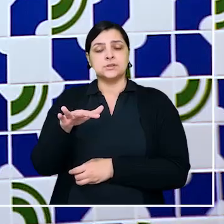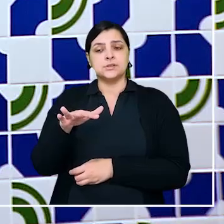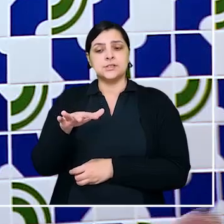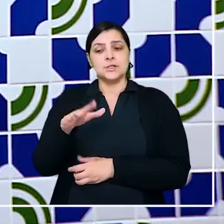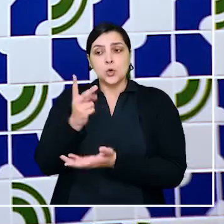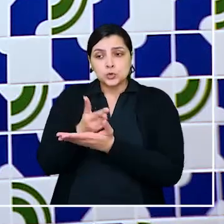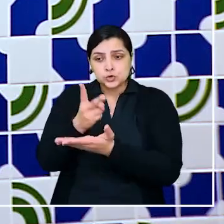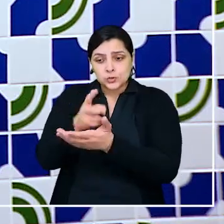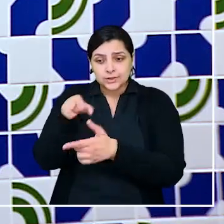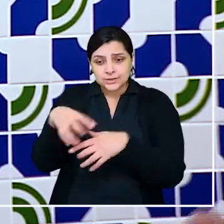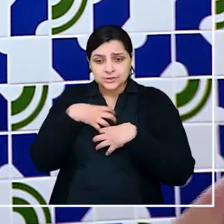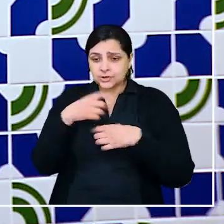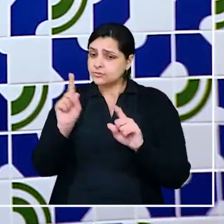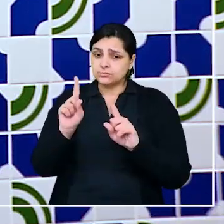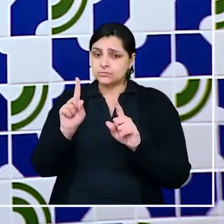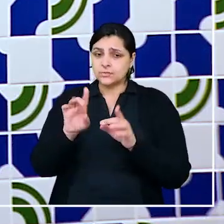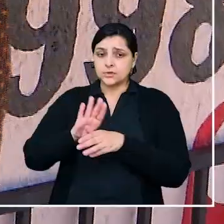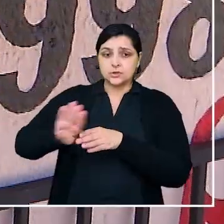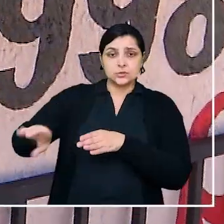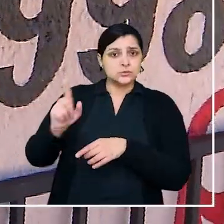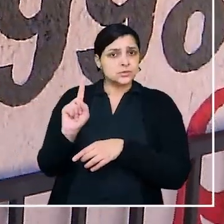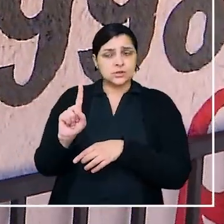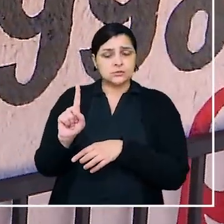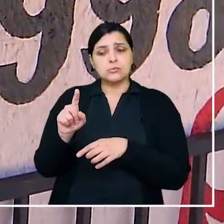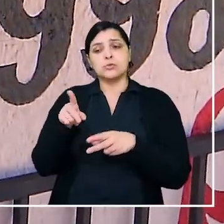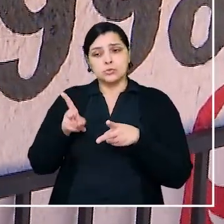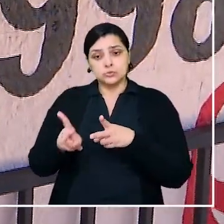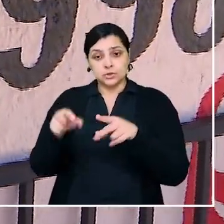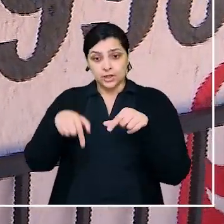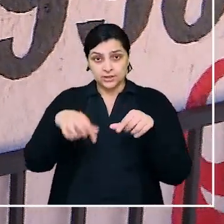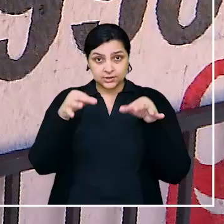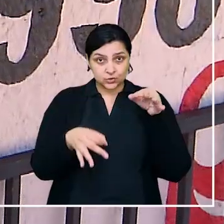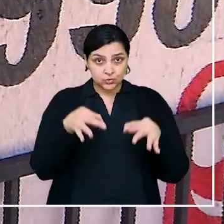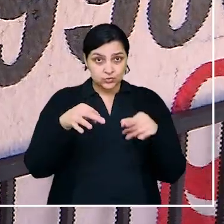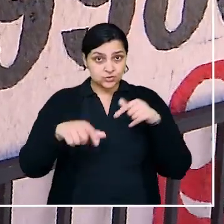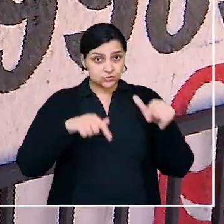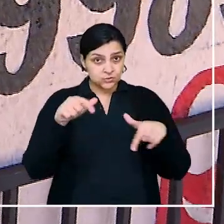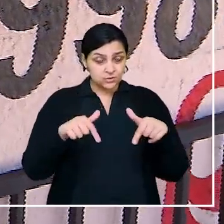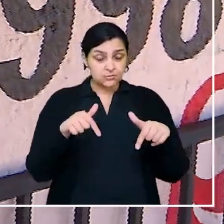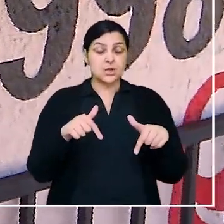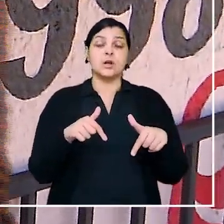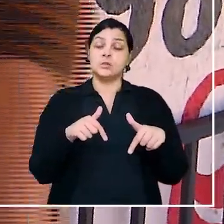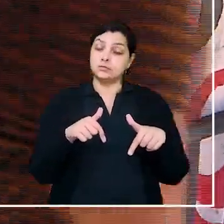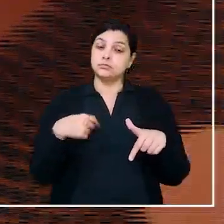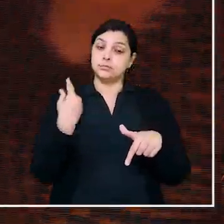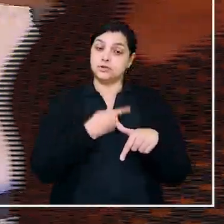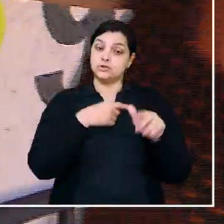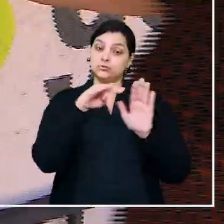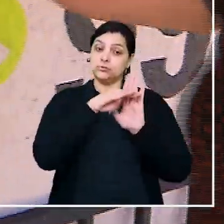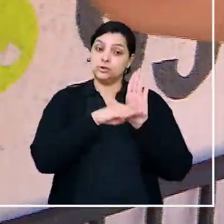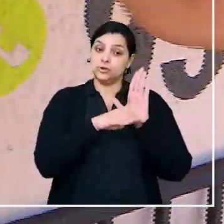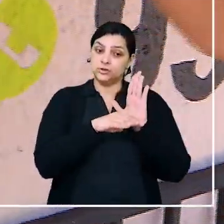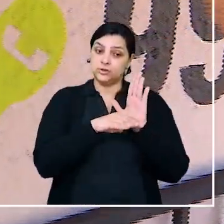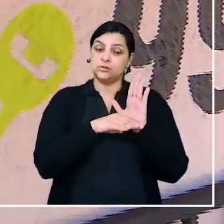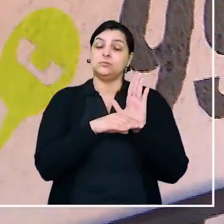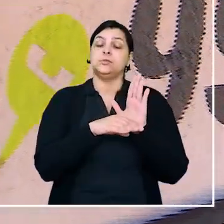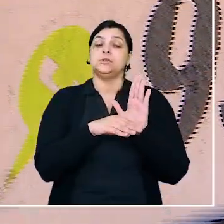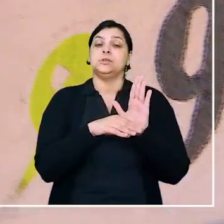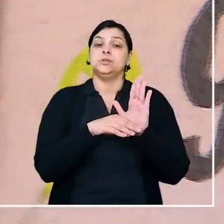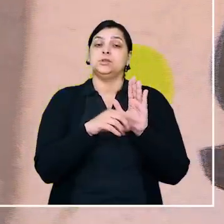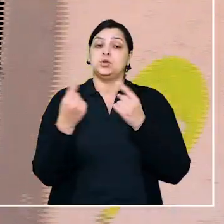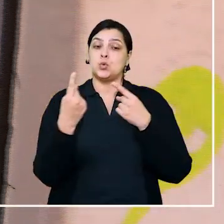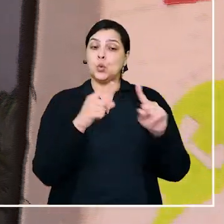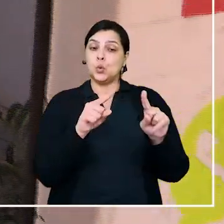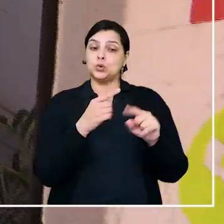situação de discriminação e exclusão. Aqui, na Justiça do Trabalho, por meio do nosso programa de